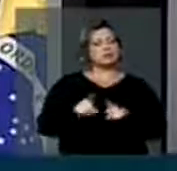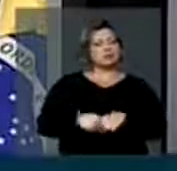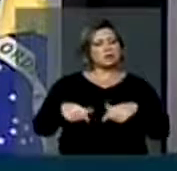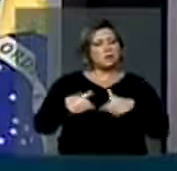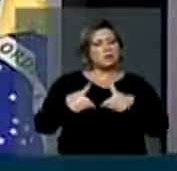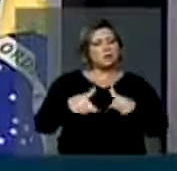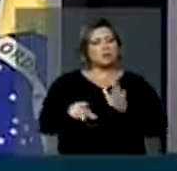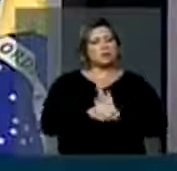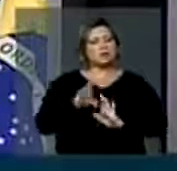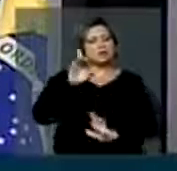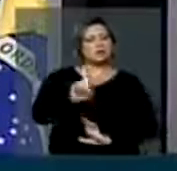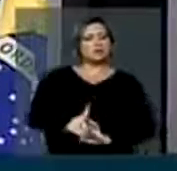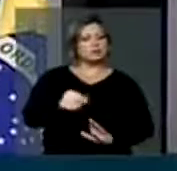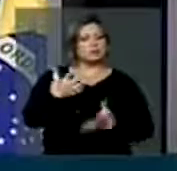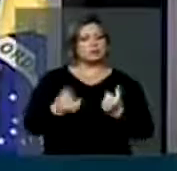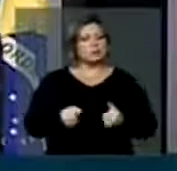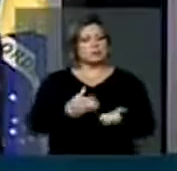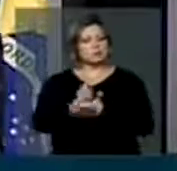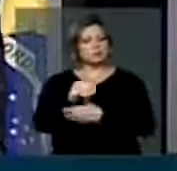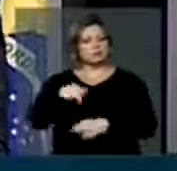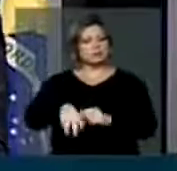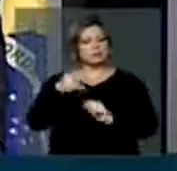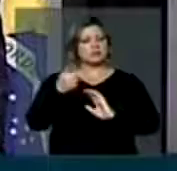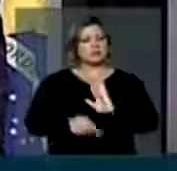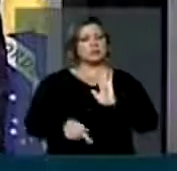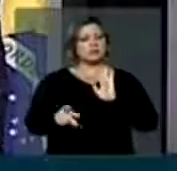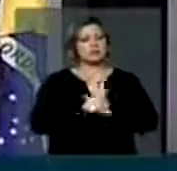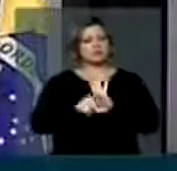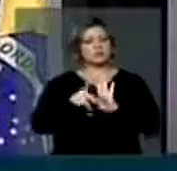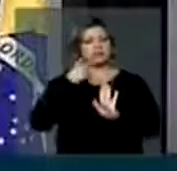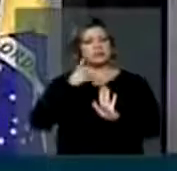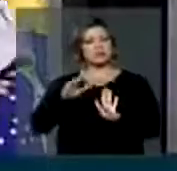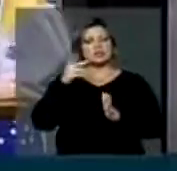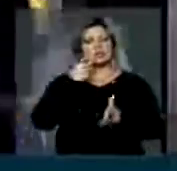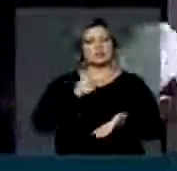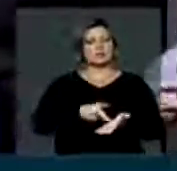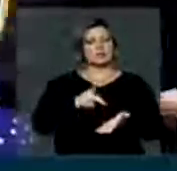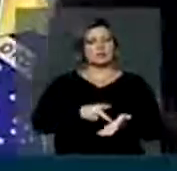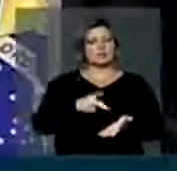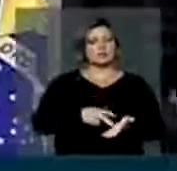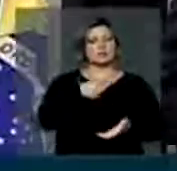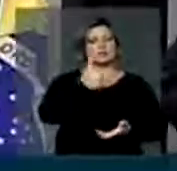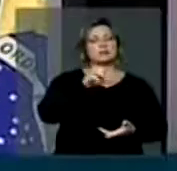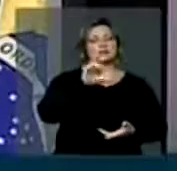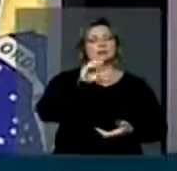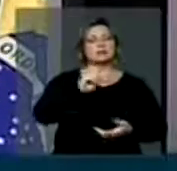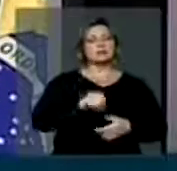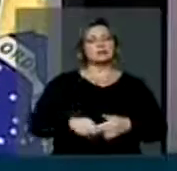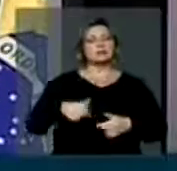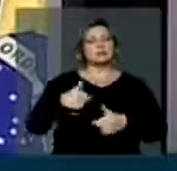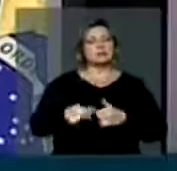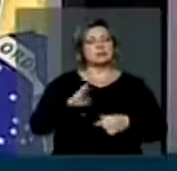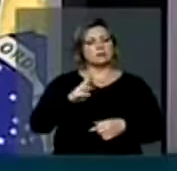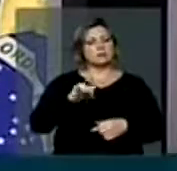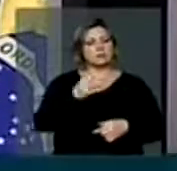seu direito, venha aprovar aqui na casa um projeto verdadeiro de R$ 190 bilhões de devolução.